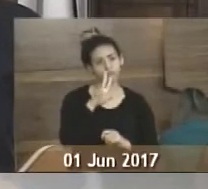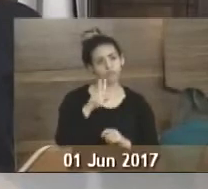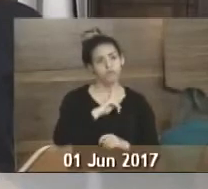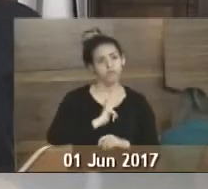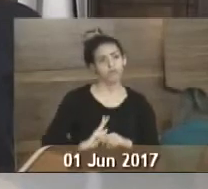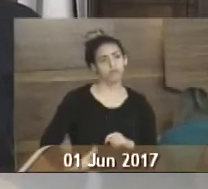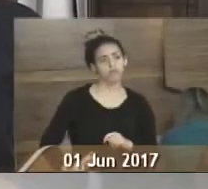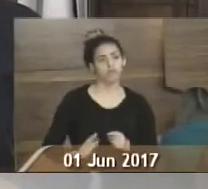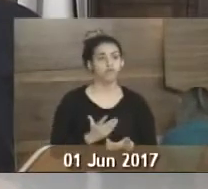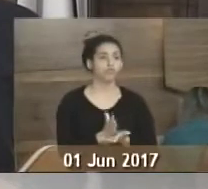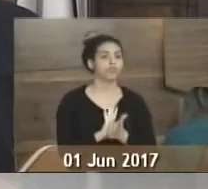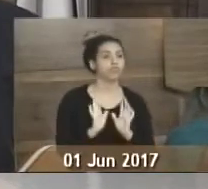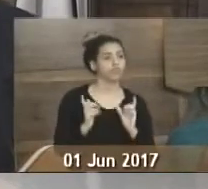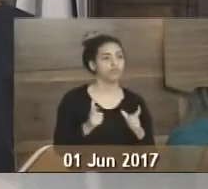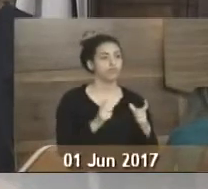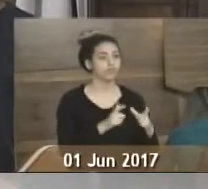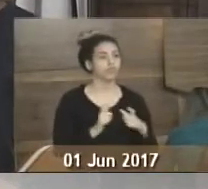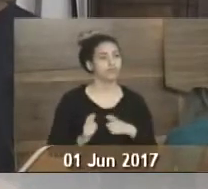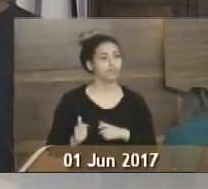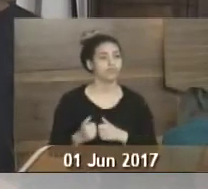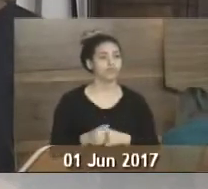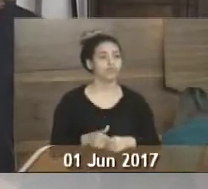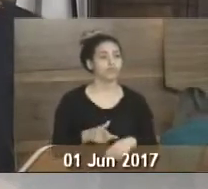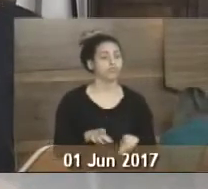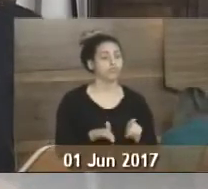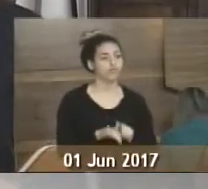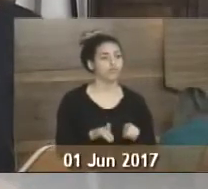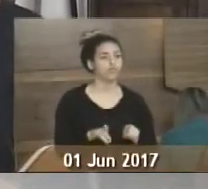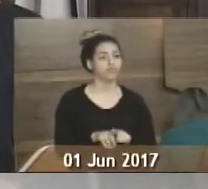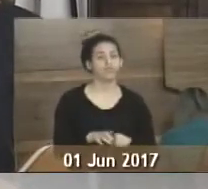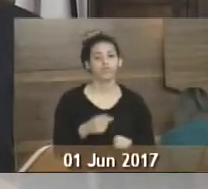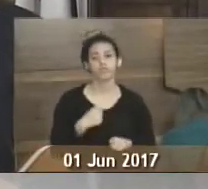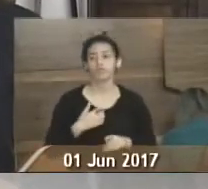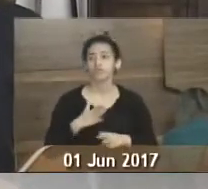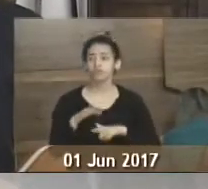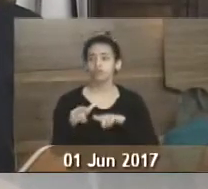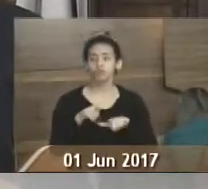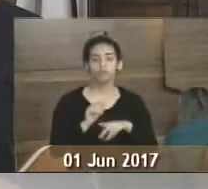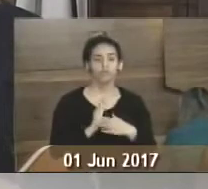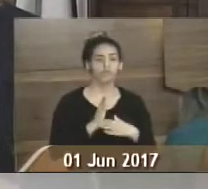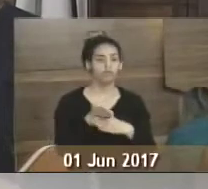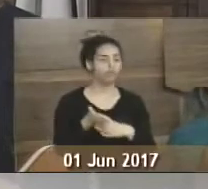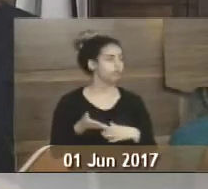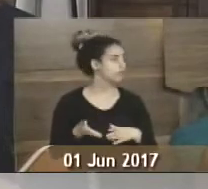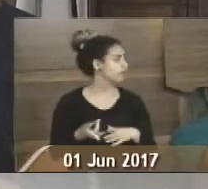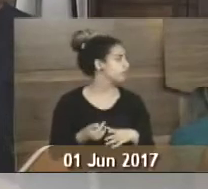gerenciar algum departamento. Gostava também dentro da clínica dele, que era a clínica de